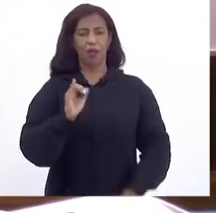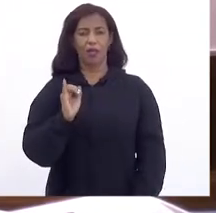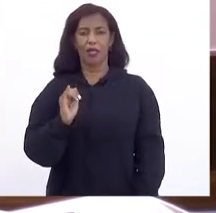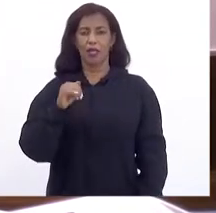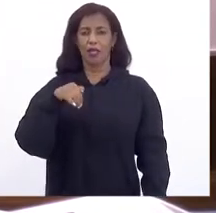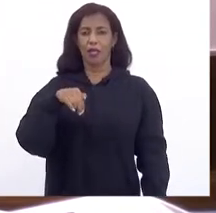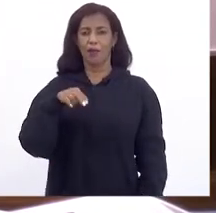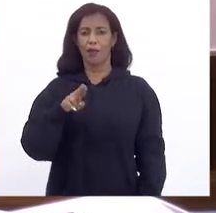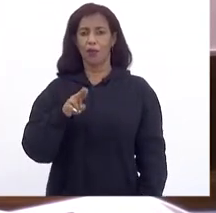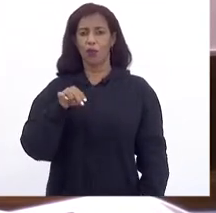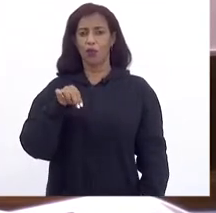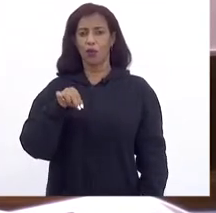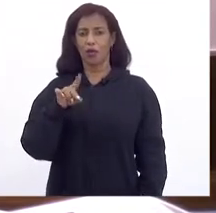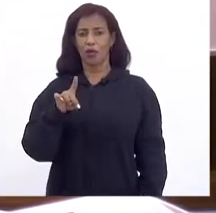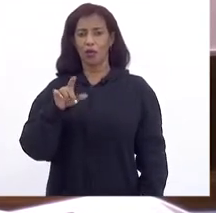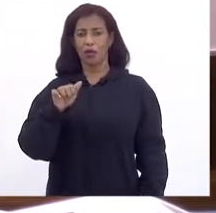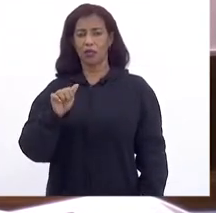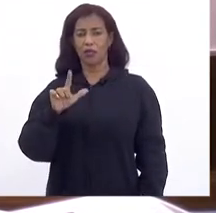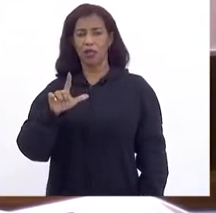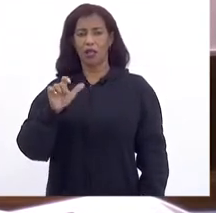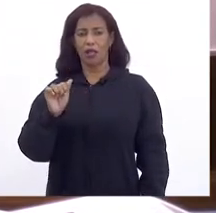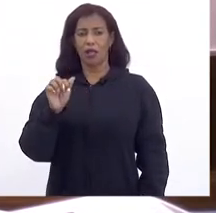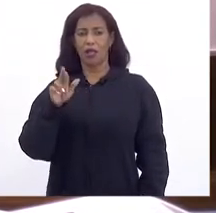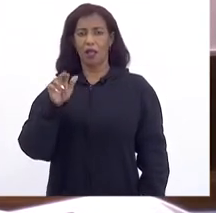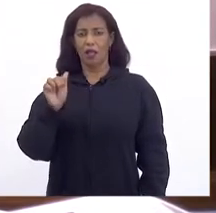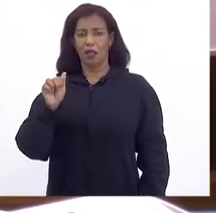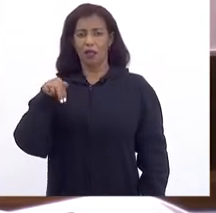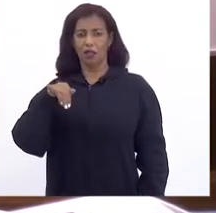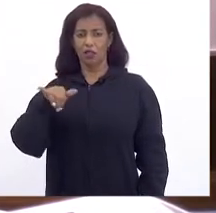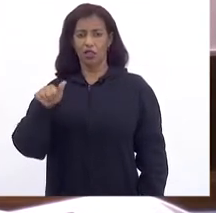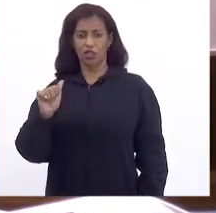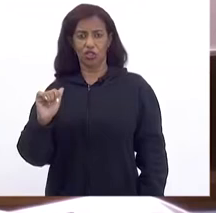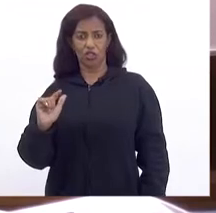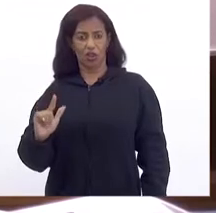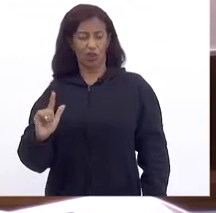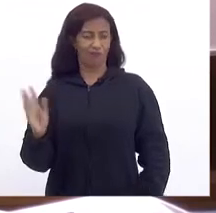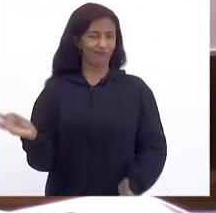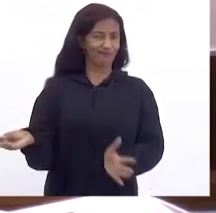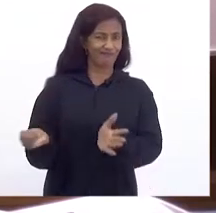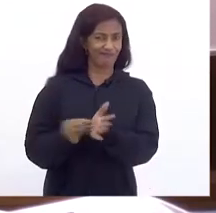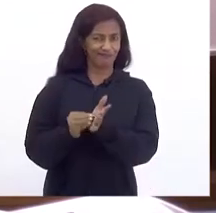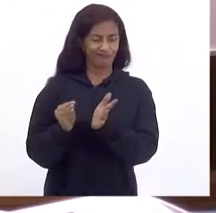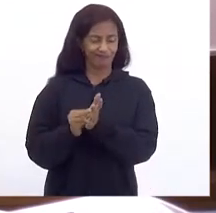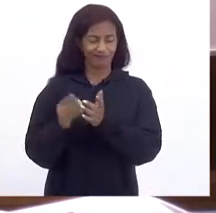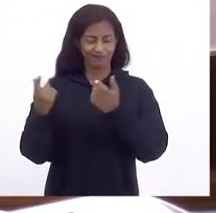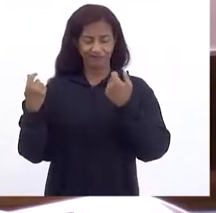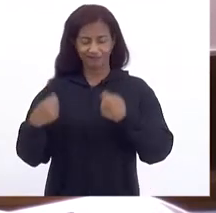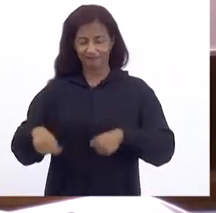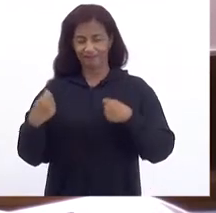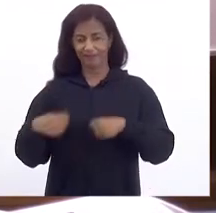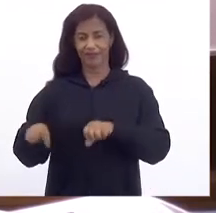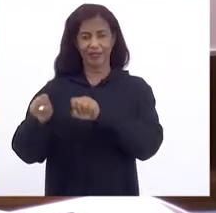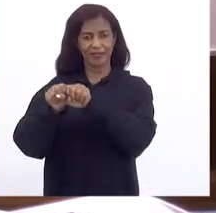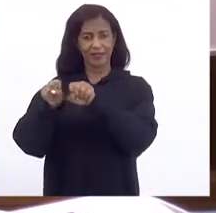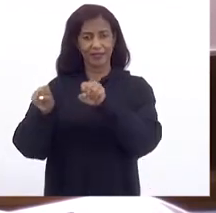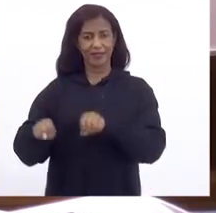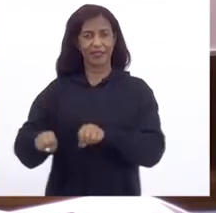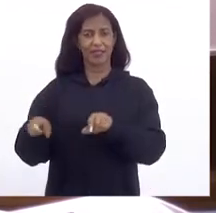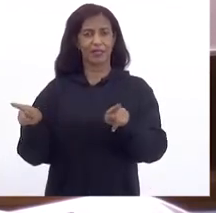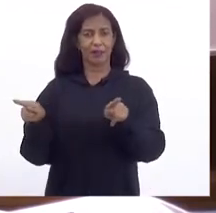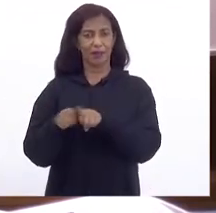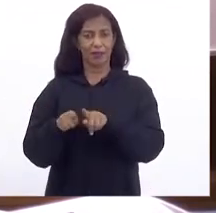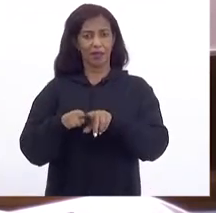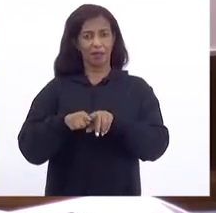Que é absolutamente Insuficiente E precisa No sistema Guandu No